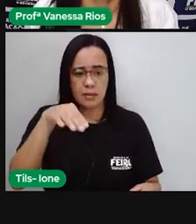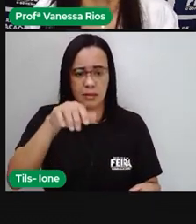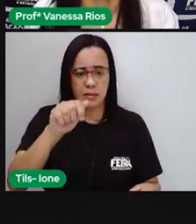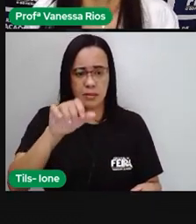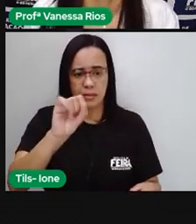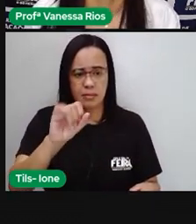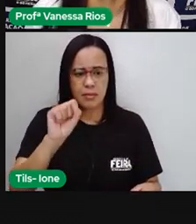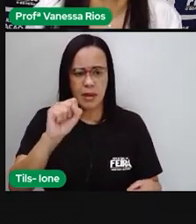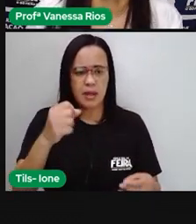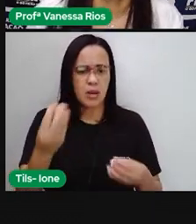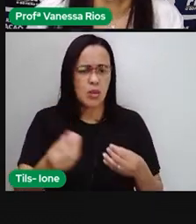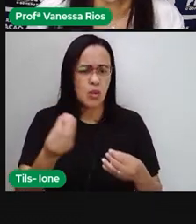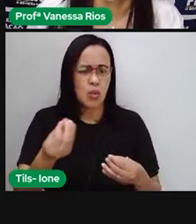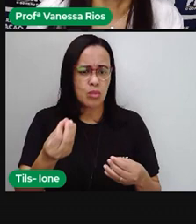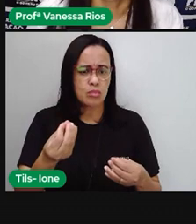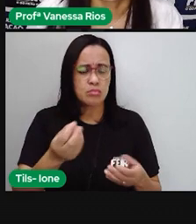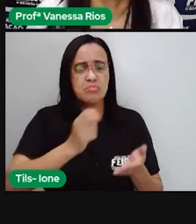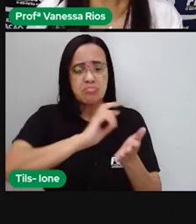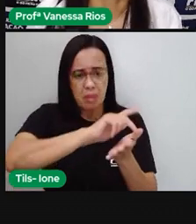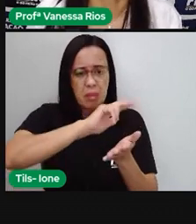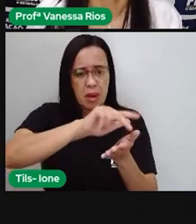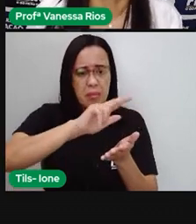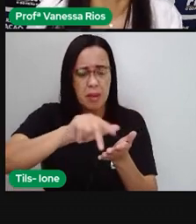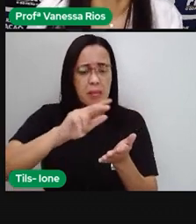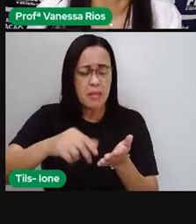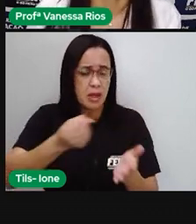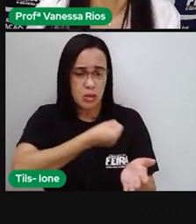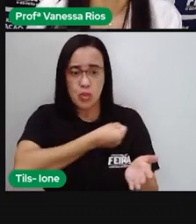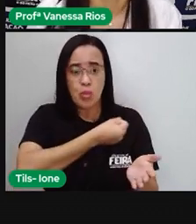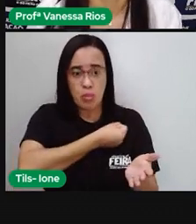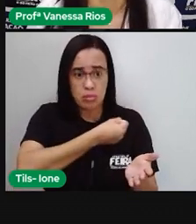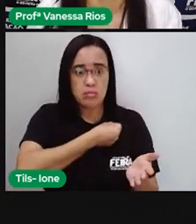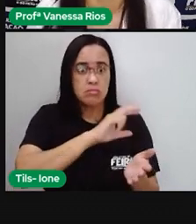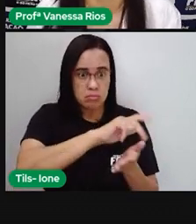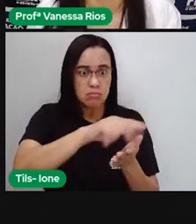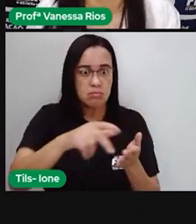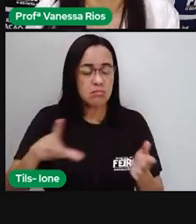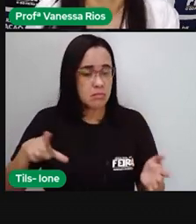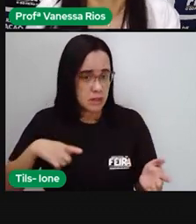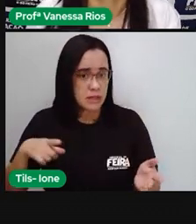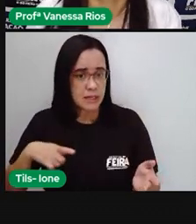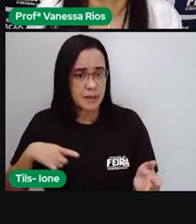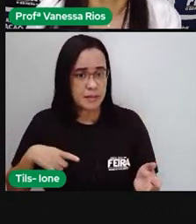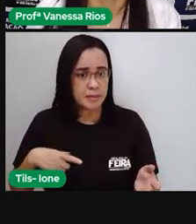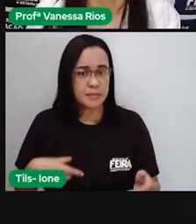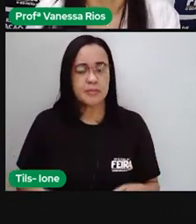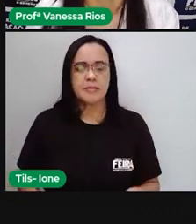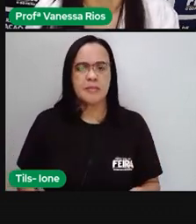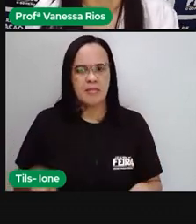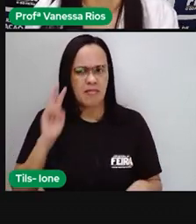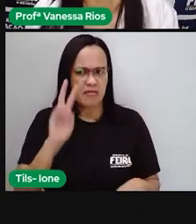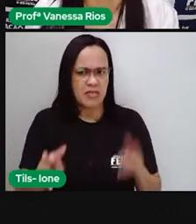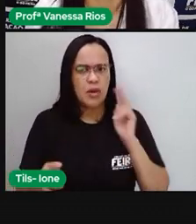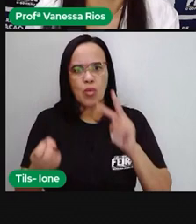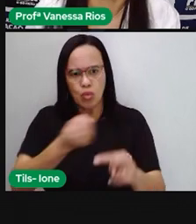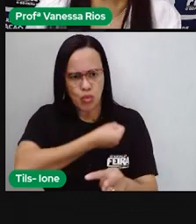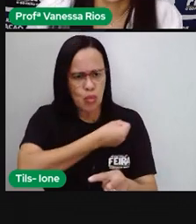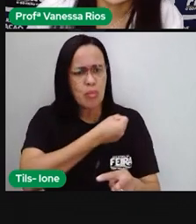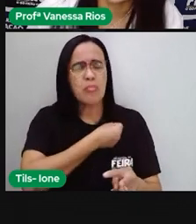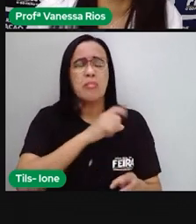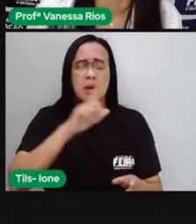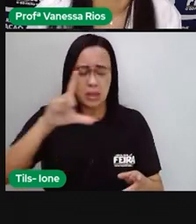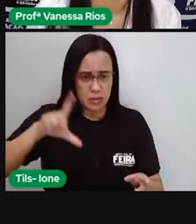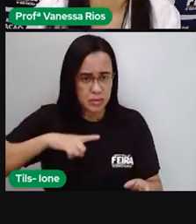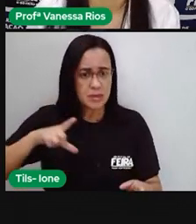Aí existem diversos tipos de números. E a gente já viu que os números aparecem em nosso cotidiano, né? Em diversas